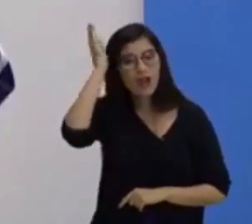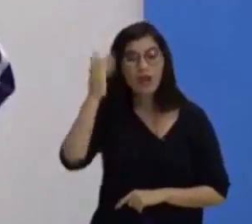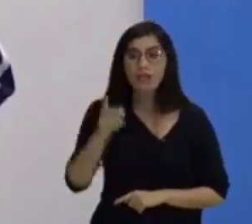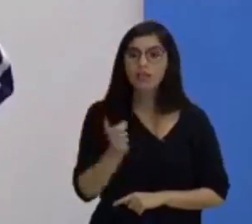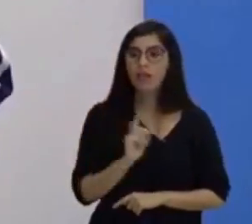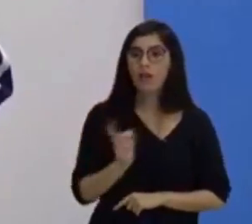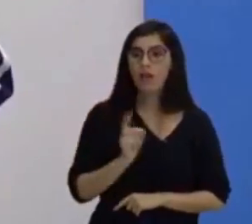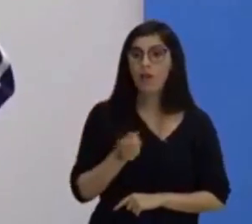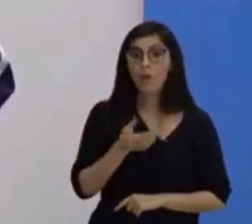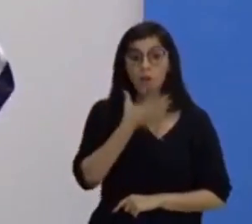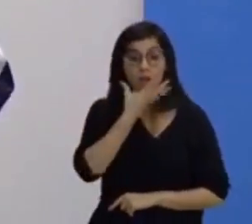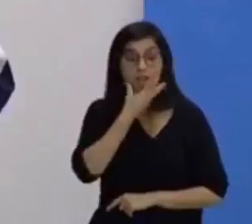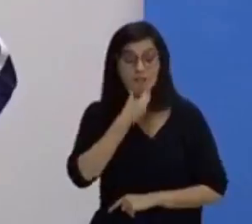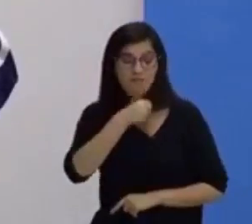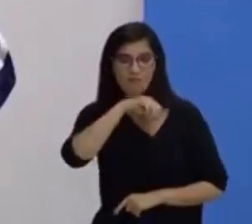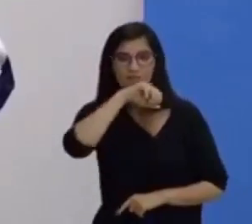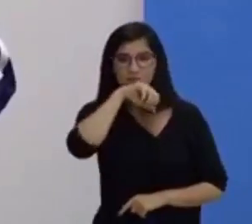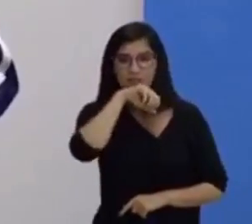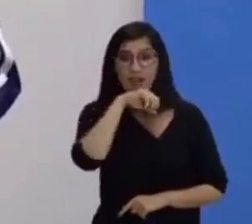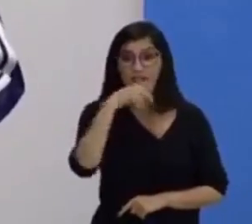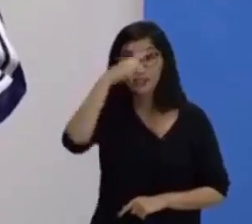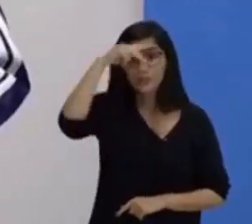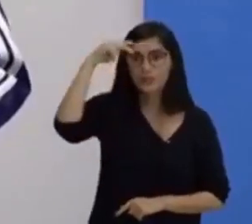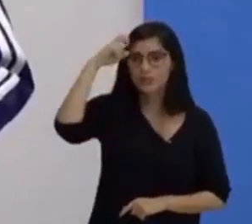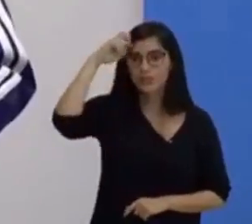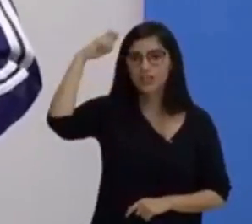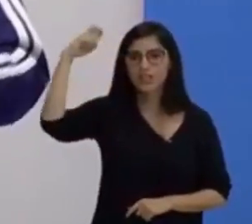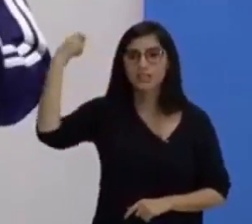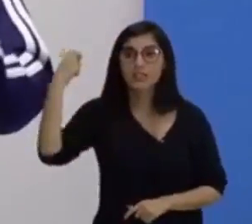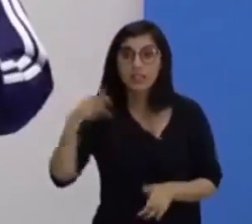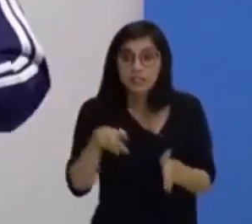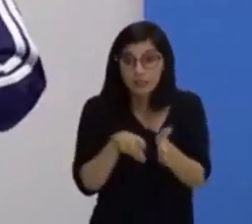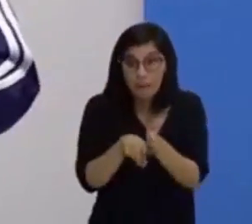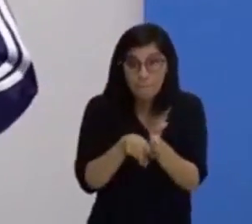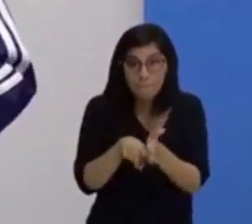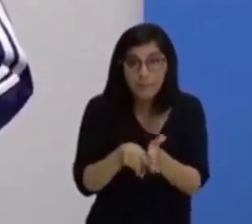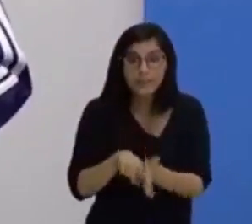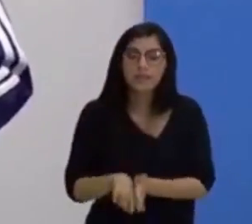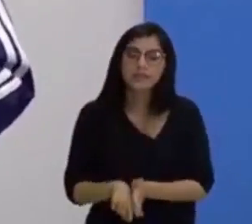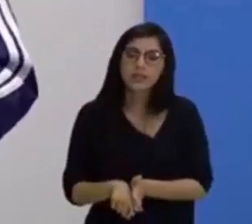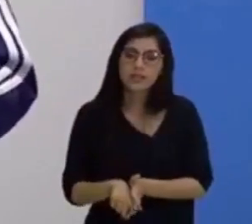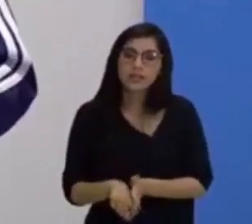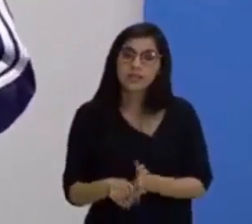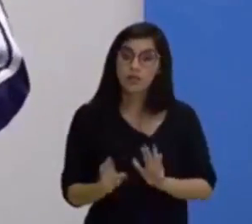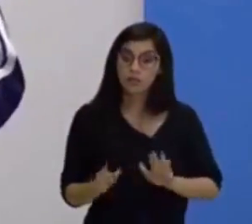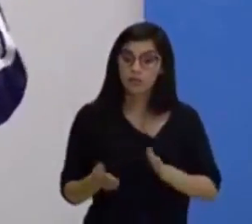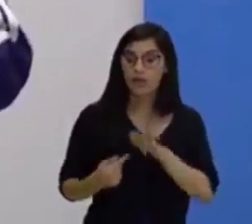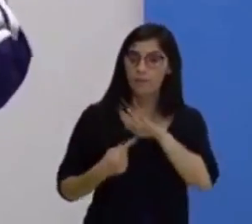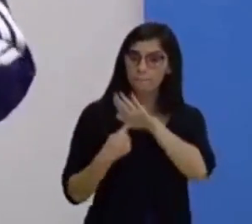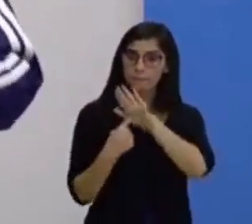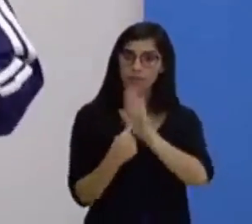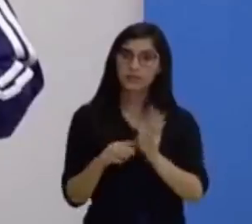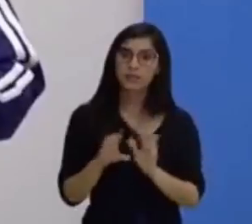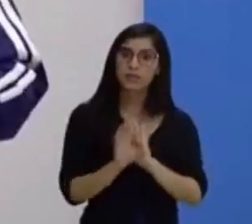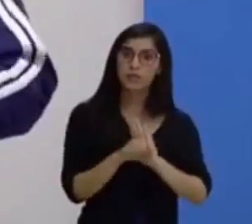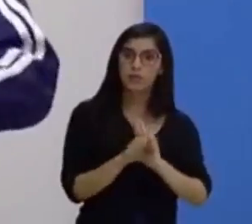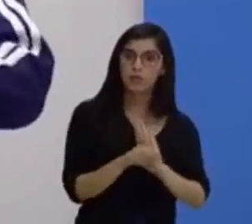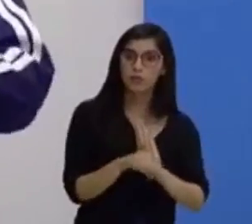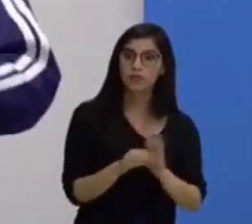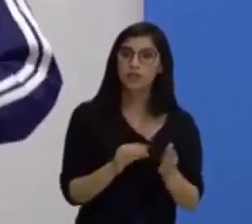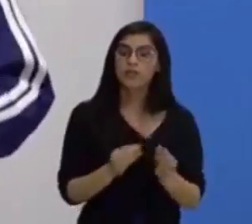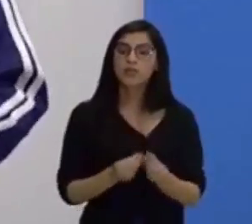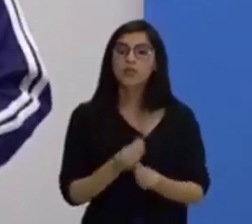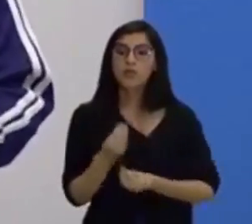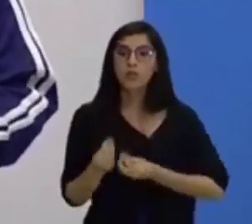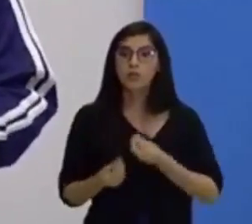é inteligente. E eu sei que você é inteligente e você vai pesquisar. A gente vai trazer conceitos, a gente vai trazer formas